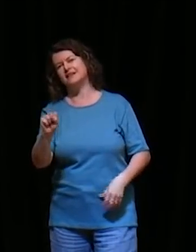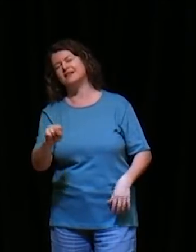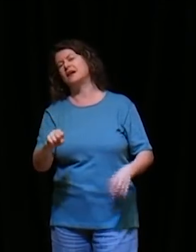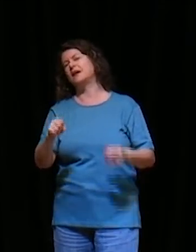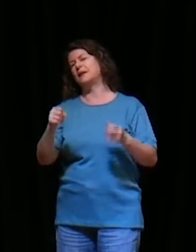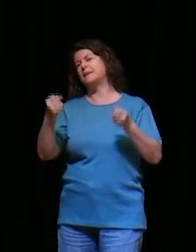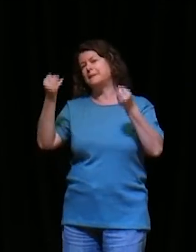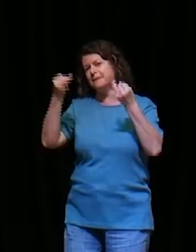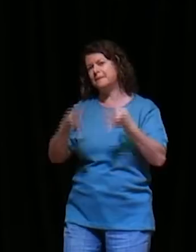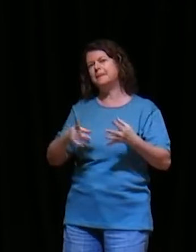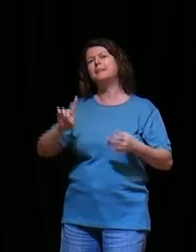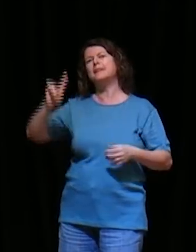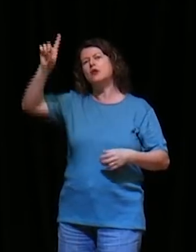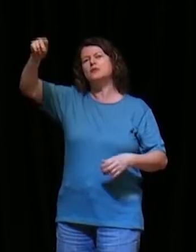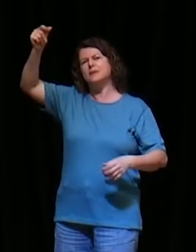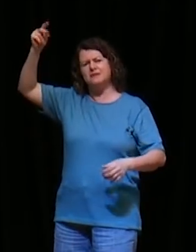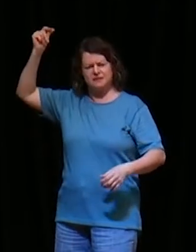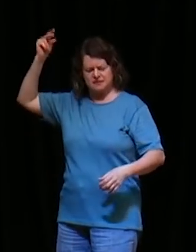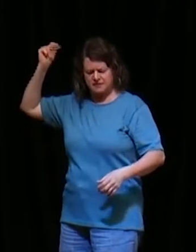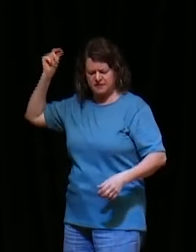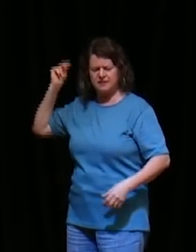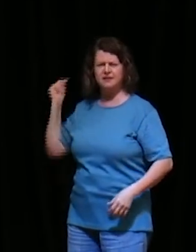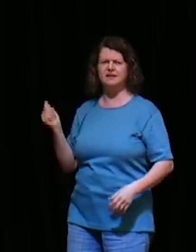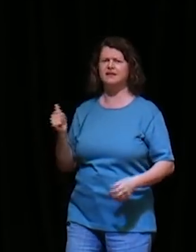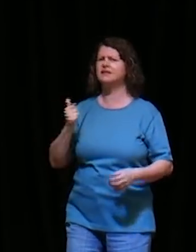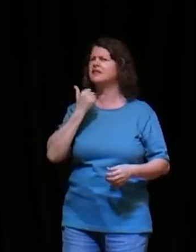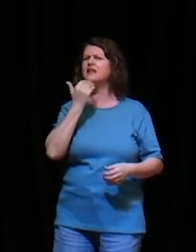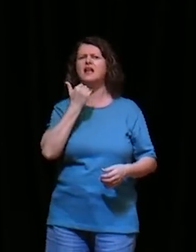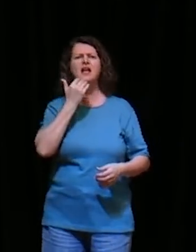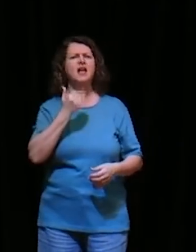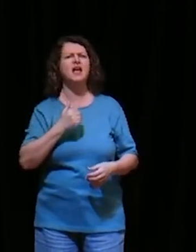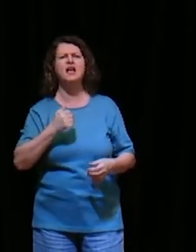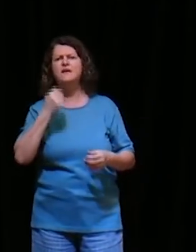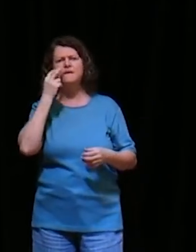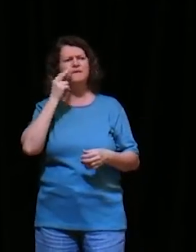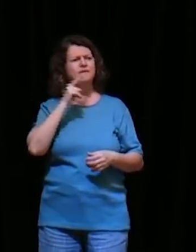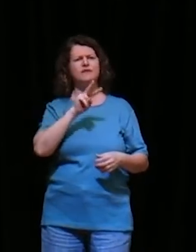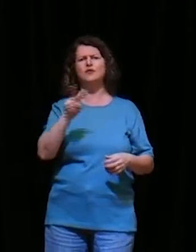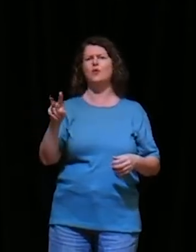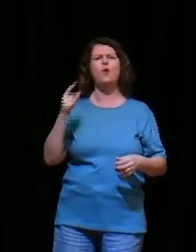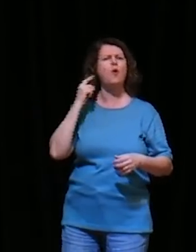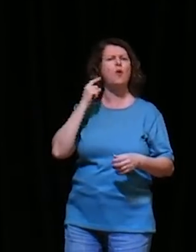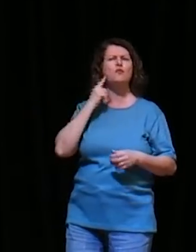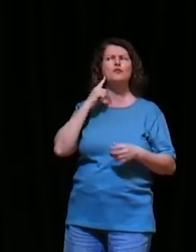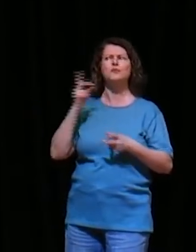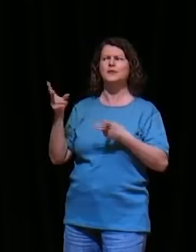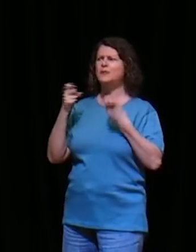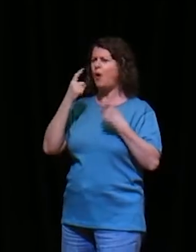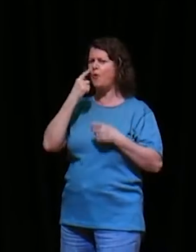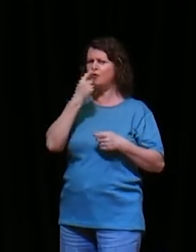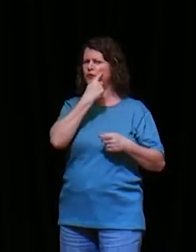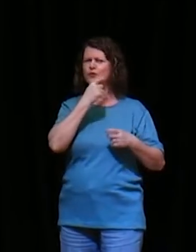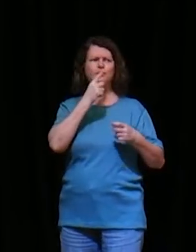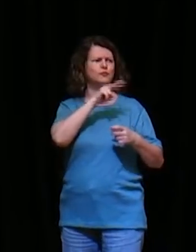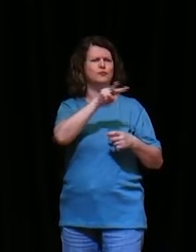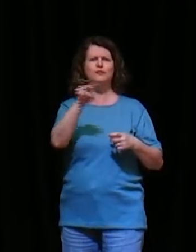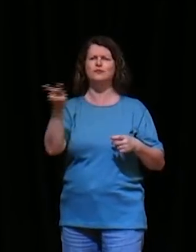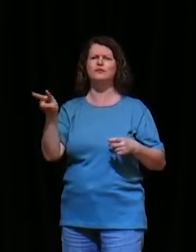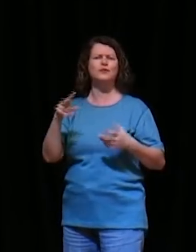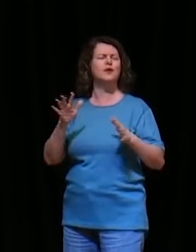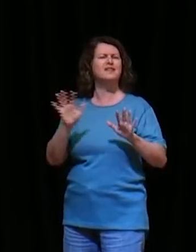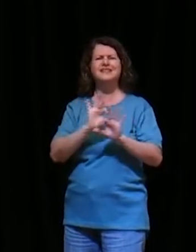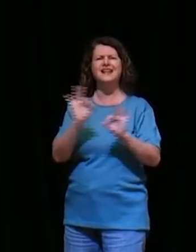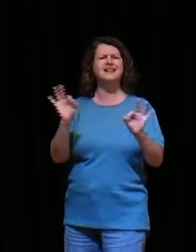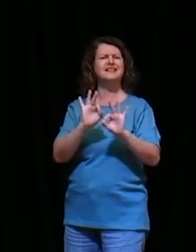desde os tempos antigos, ninguém ouviu, nenhum ouvido percebeu, nenhum olho viu, outro Deus, além de ti, que